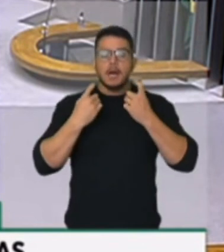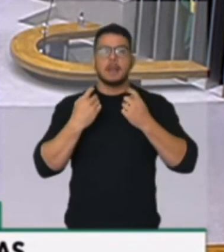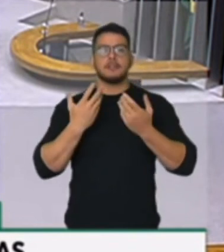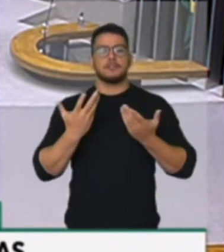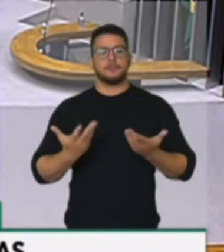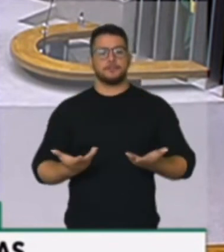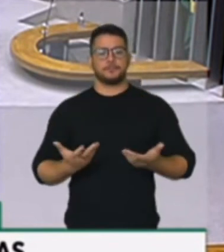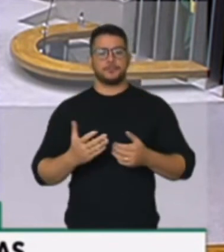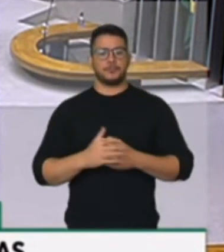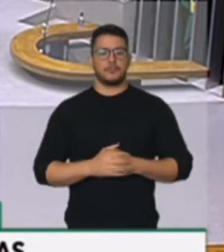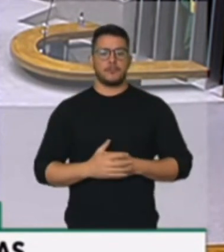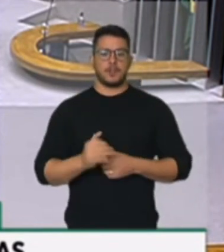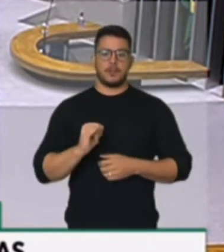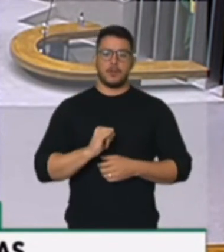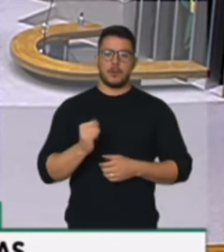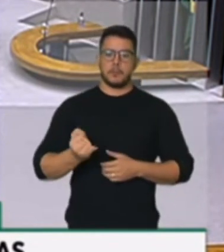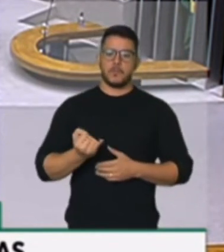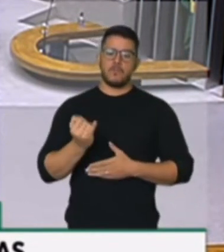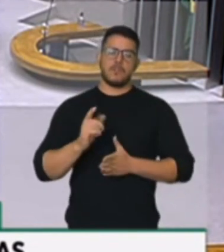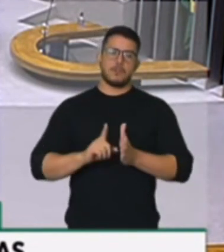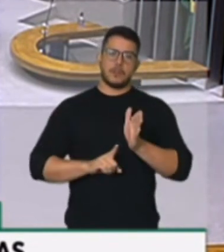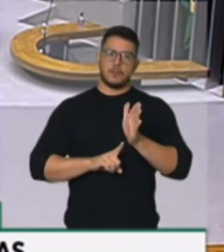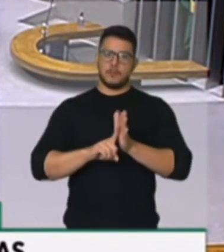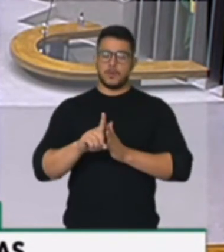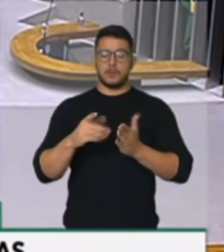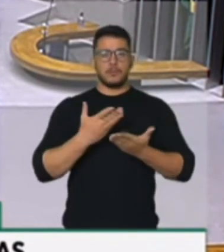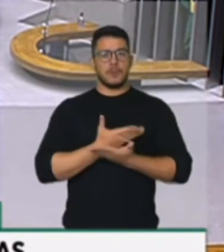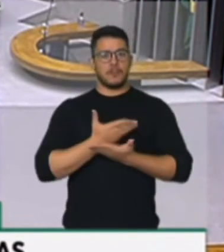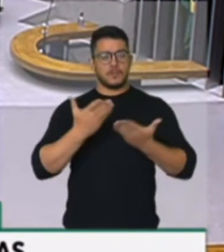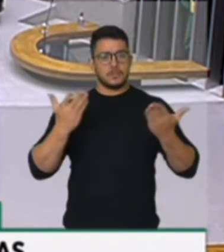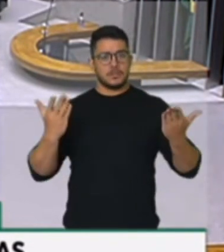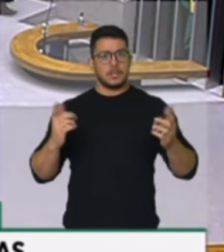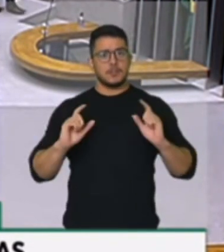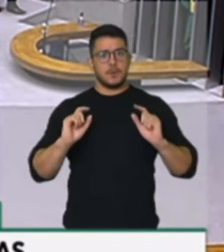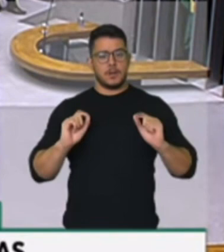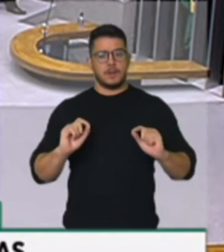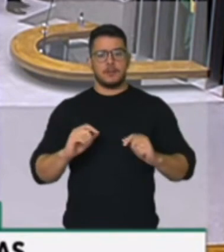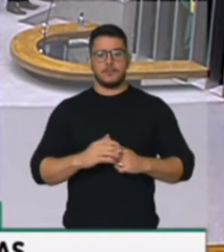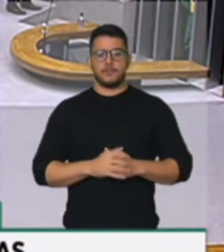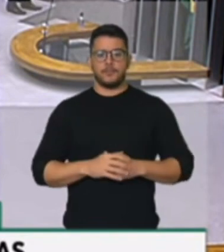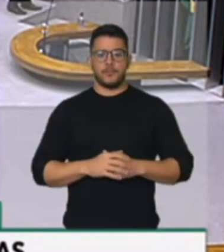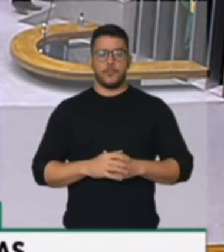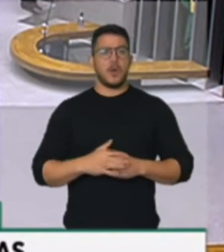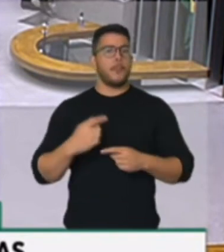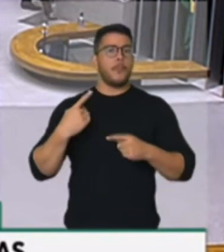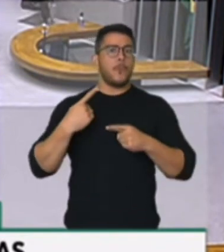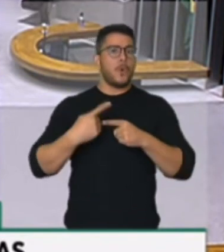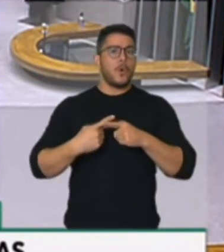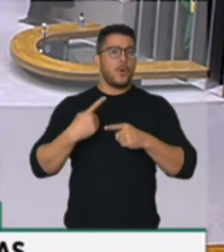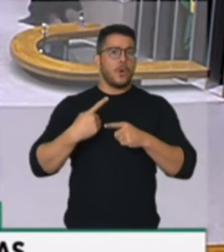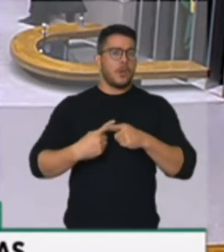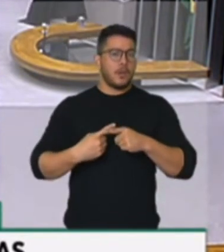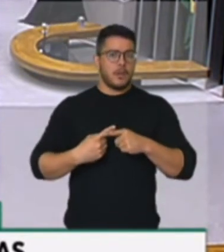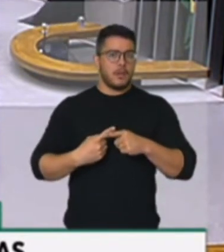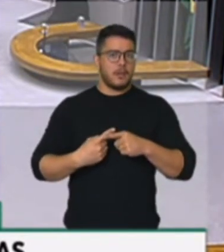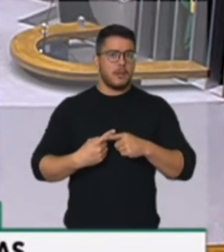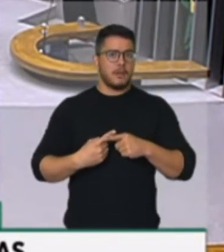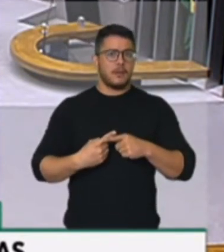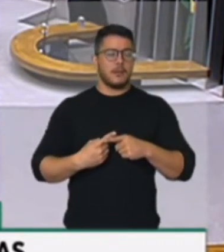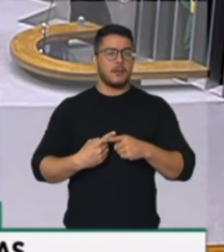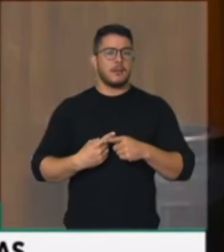presidente, aos demais colegas deputados, qual o sentido de